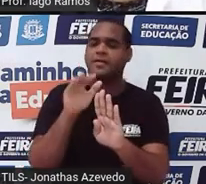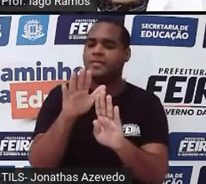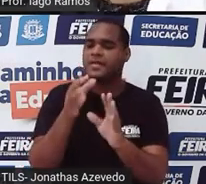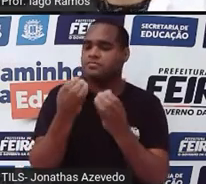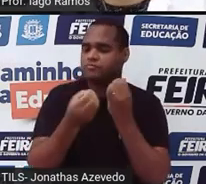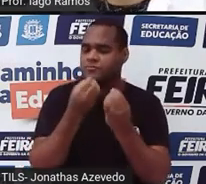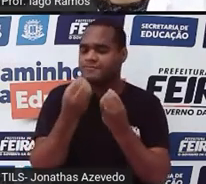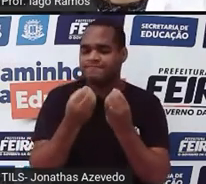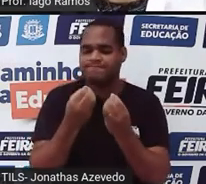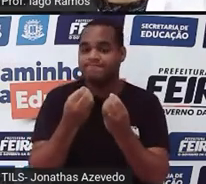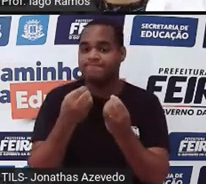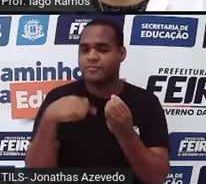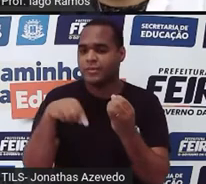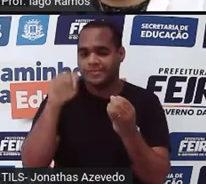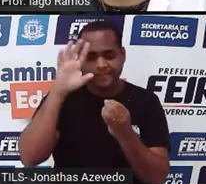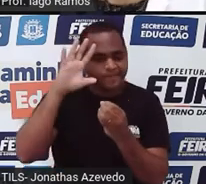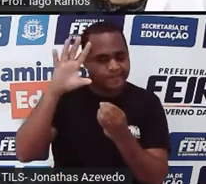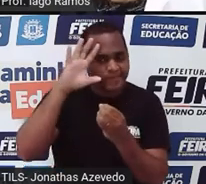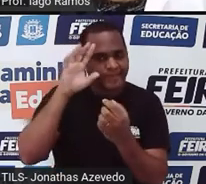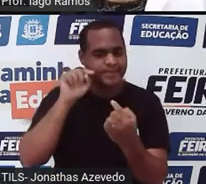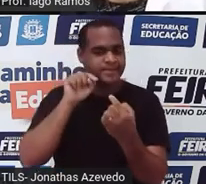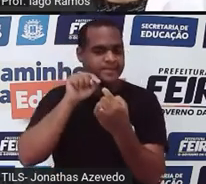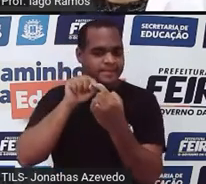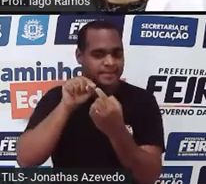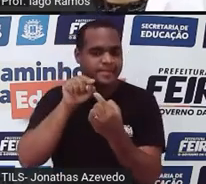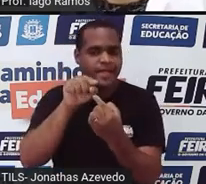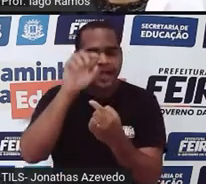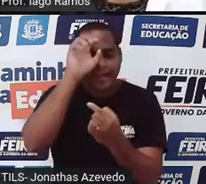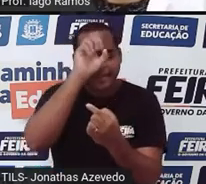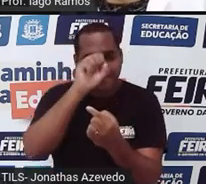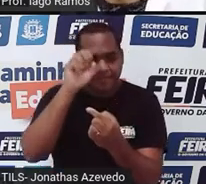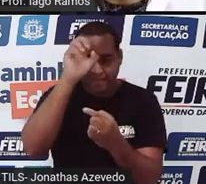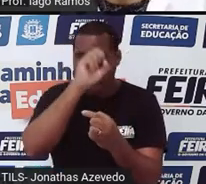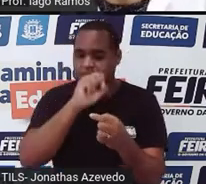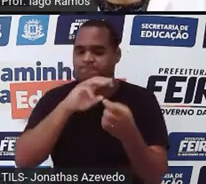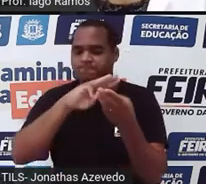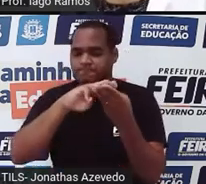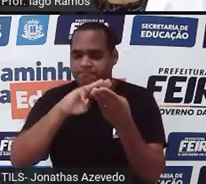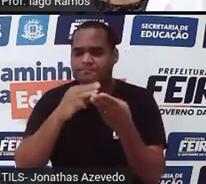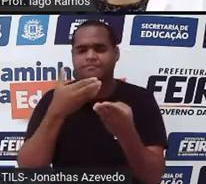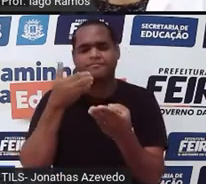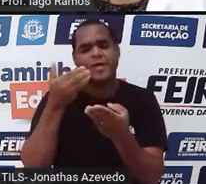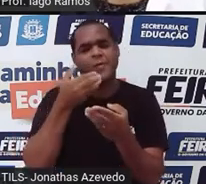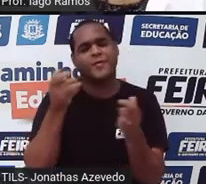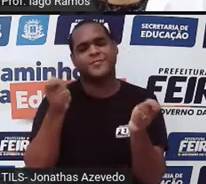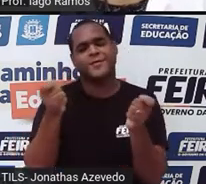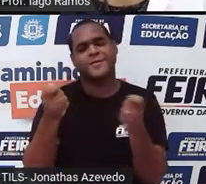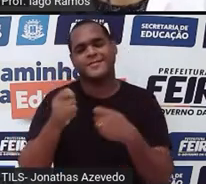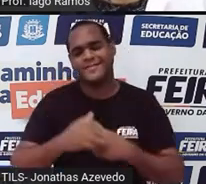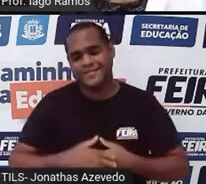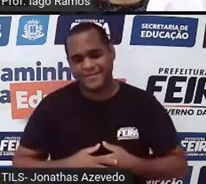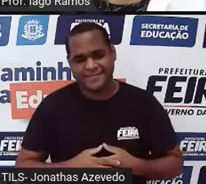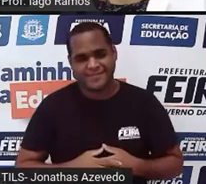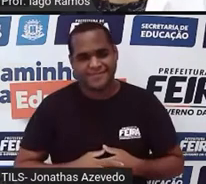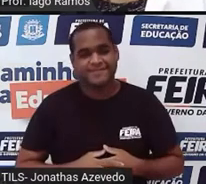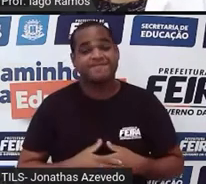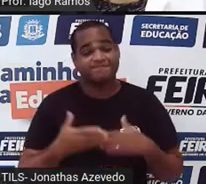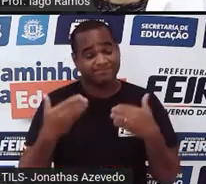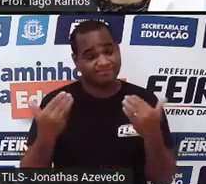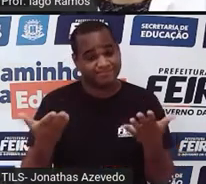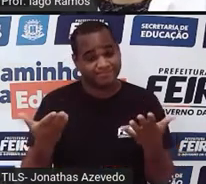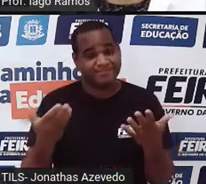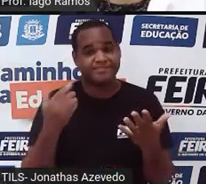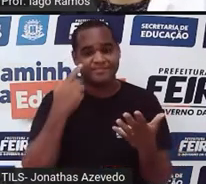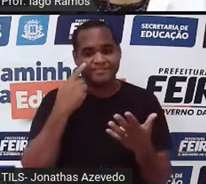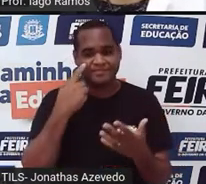pensando e querendo aprender matemática do melhor jeito possível, não verdade? E é isso mesmo,